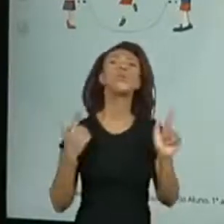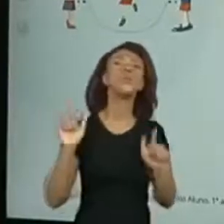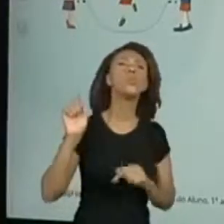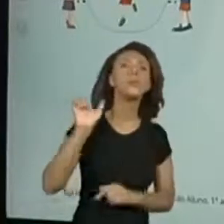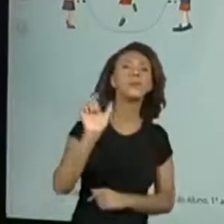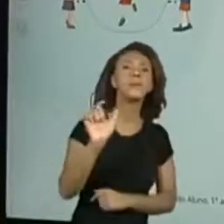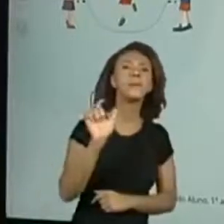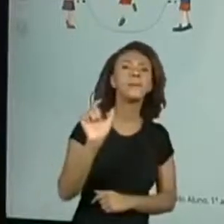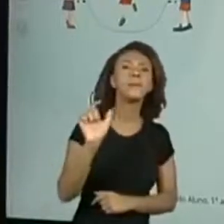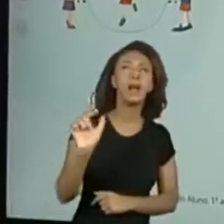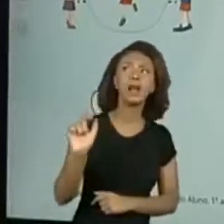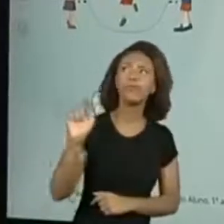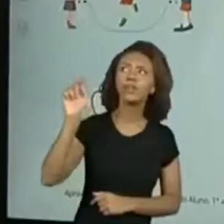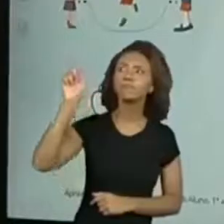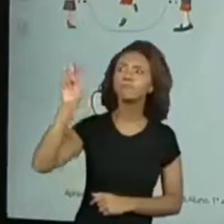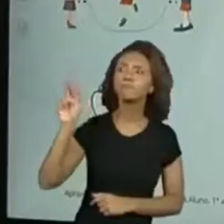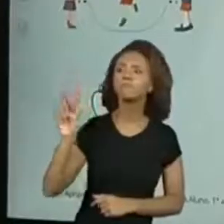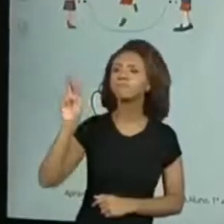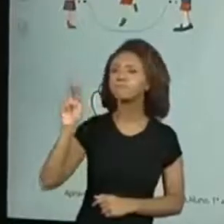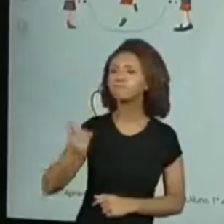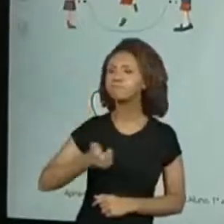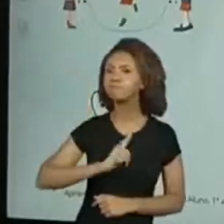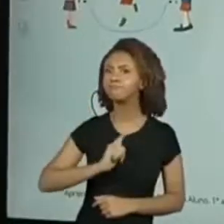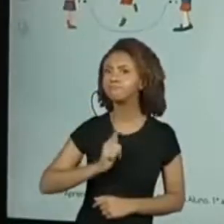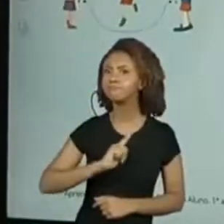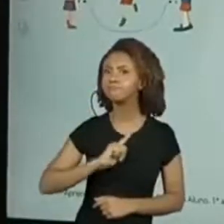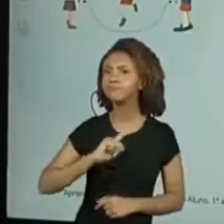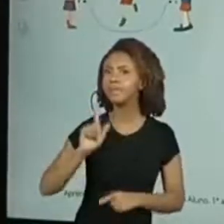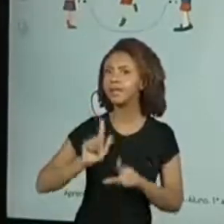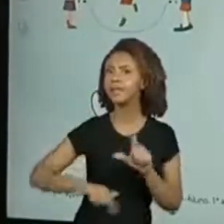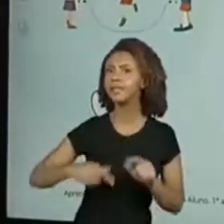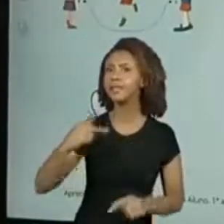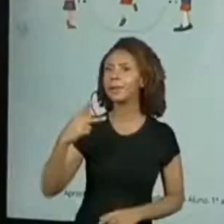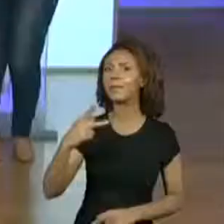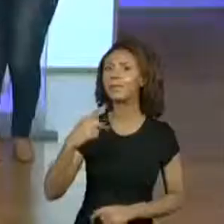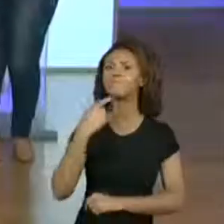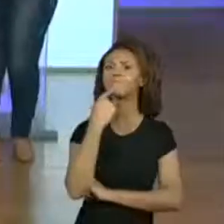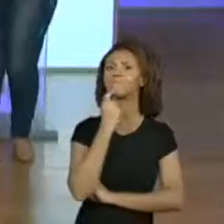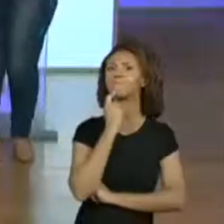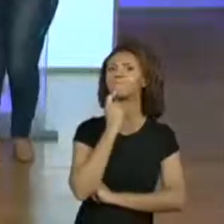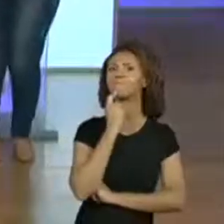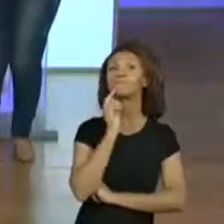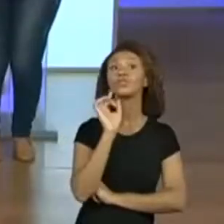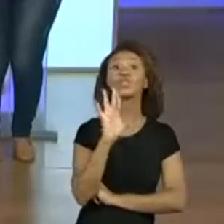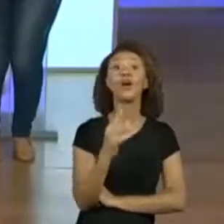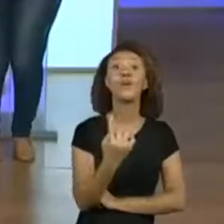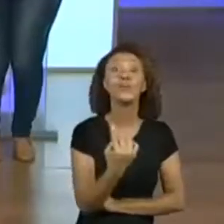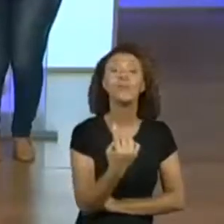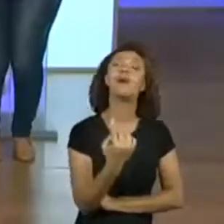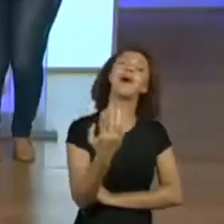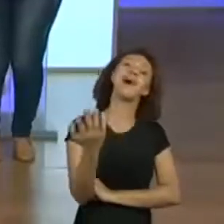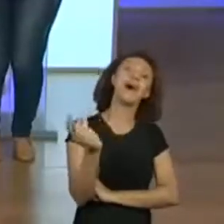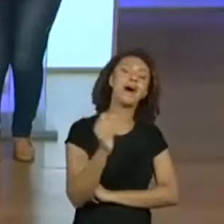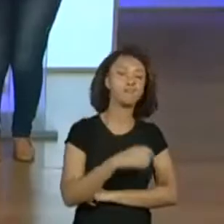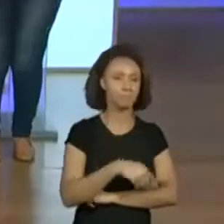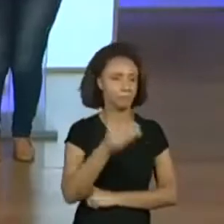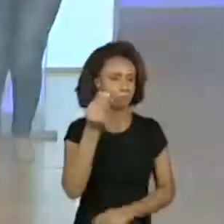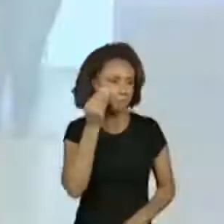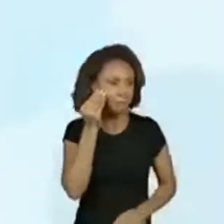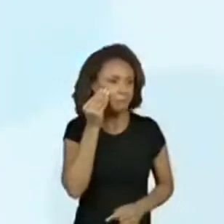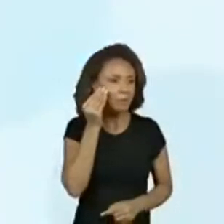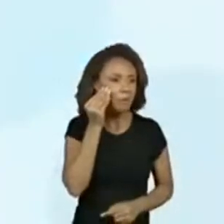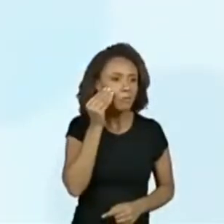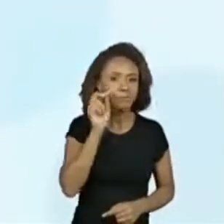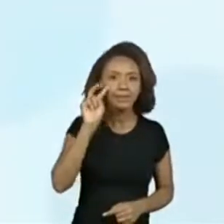aí, nessa lista, que tem a letra P, que ainda não foi? Uma. A gente só tem uma. Professora Vivi, vamos tentar, então, ler